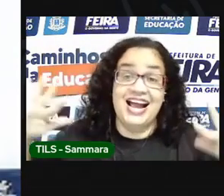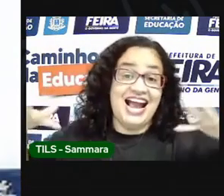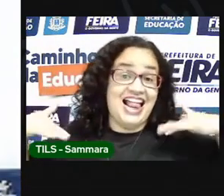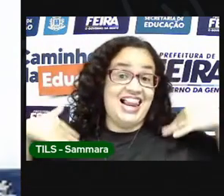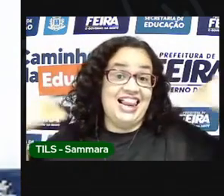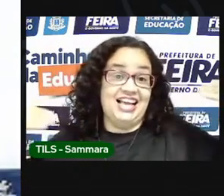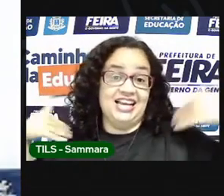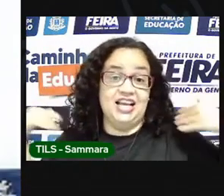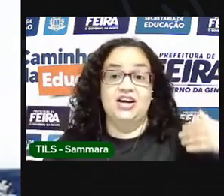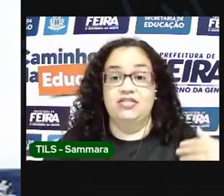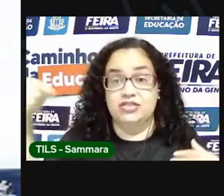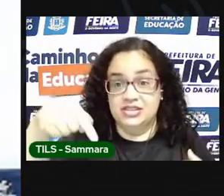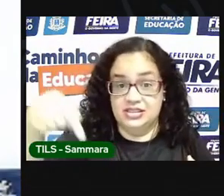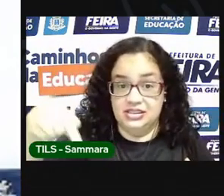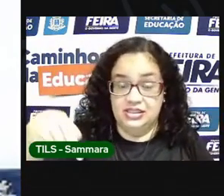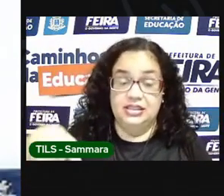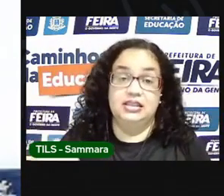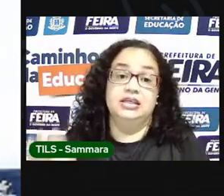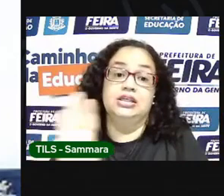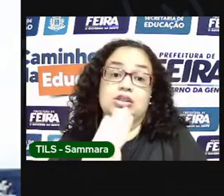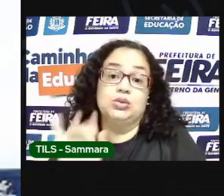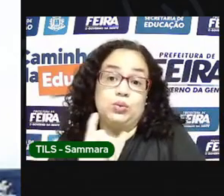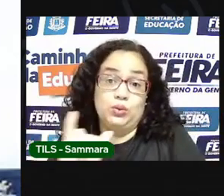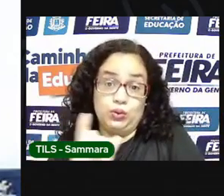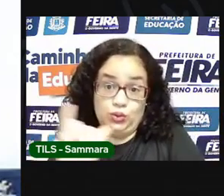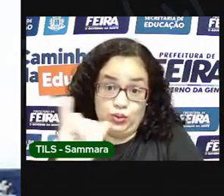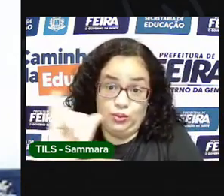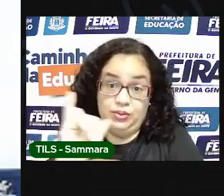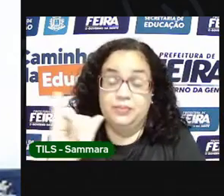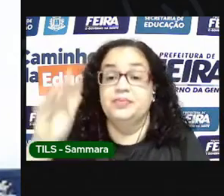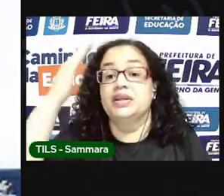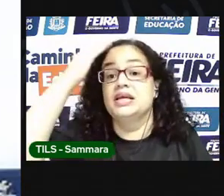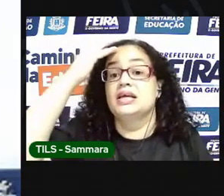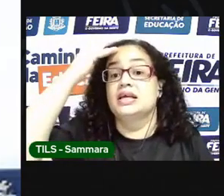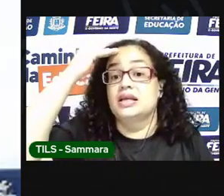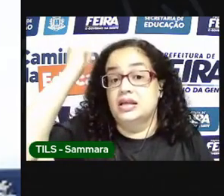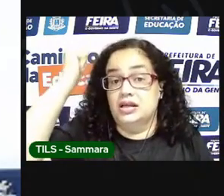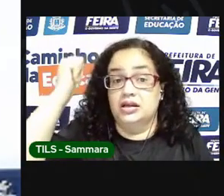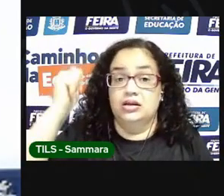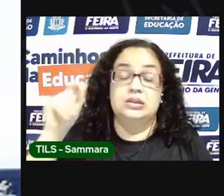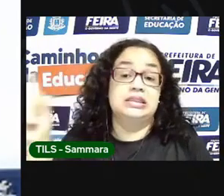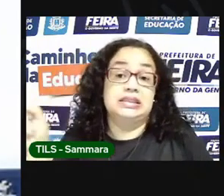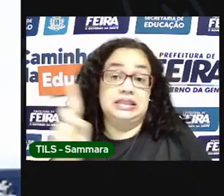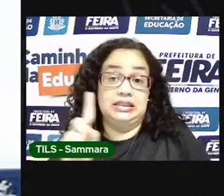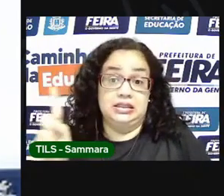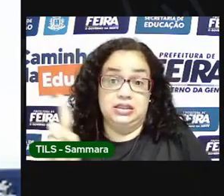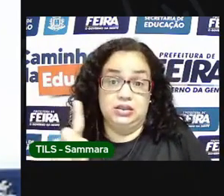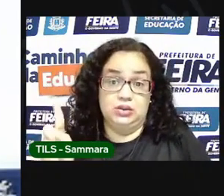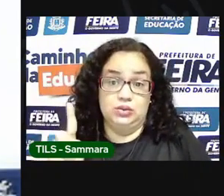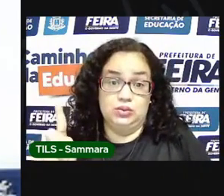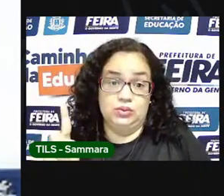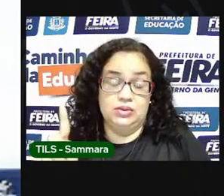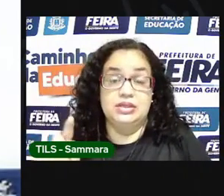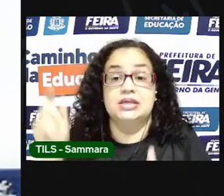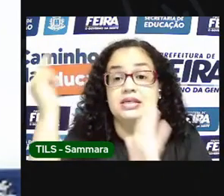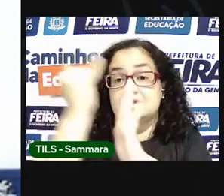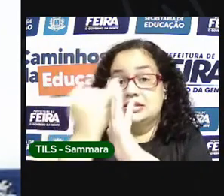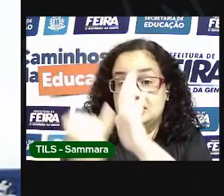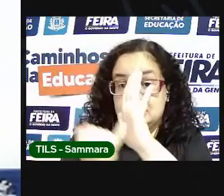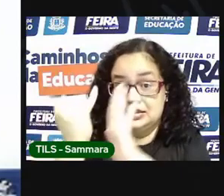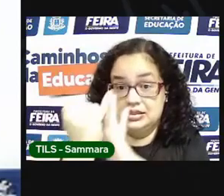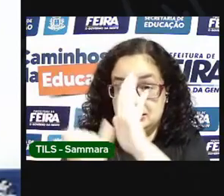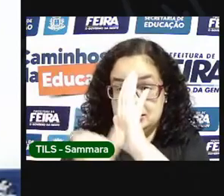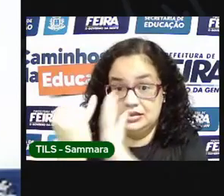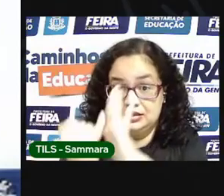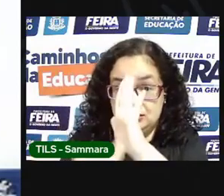vocês aqui no nosso canal. E para vocês ficarem mais atenados, quem não se inscreveu no canal,